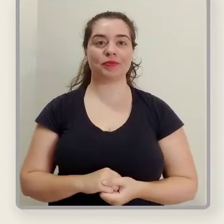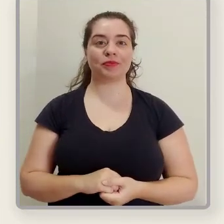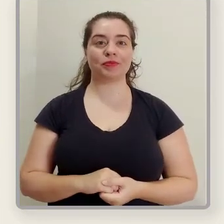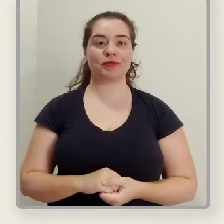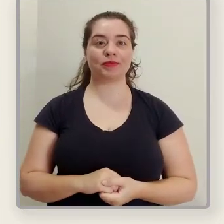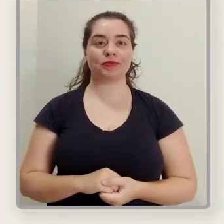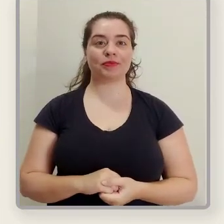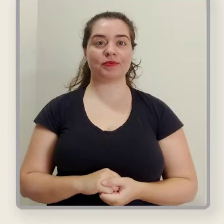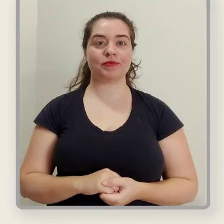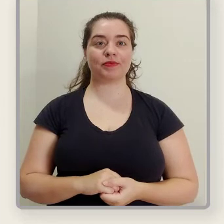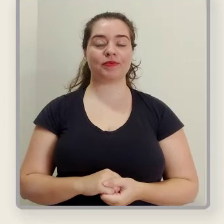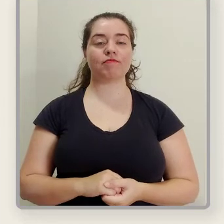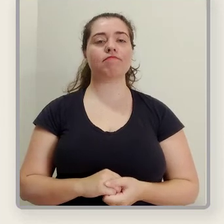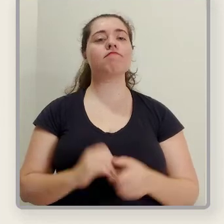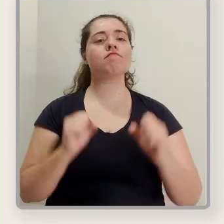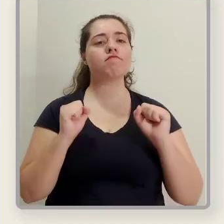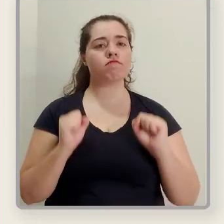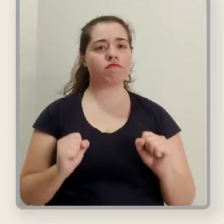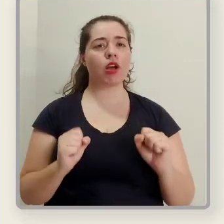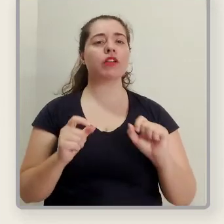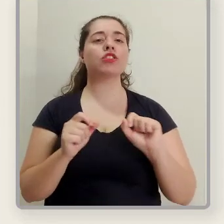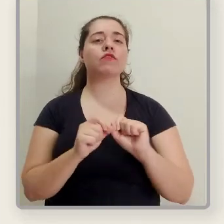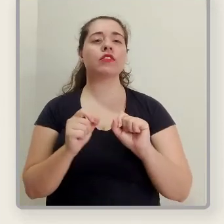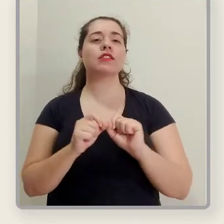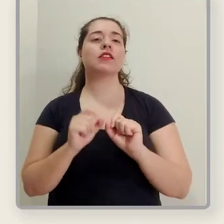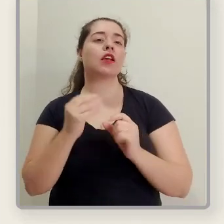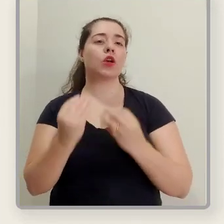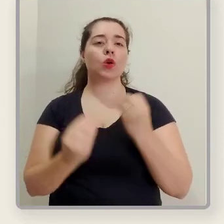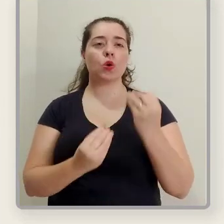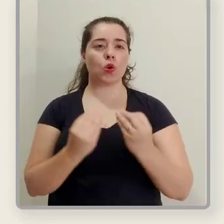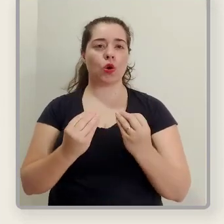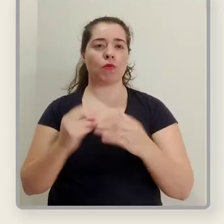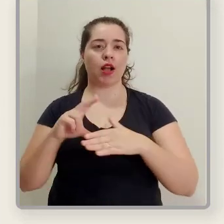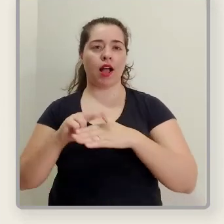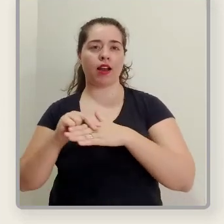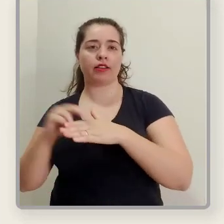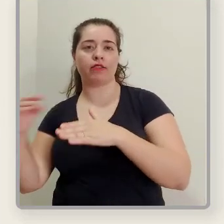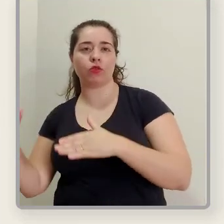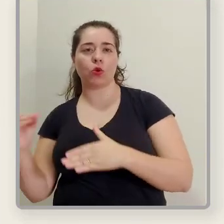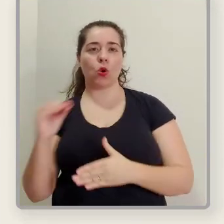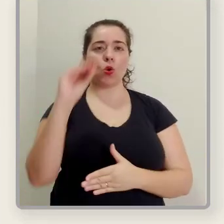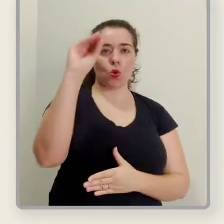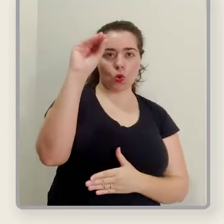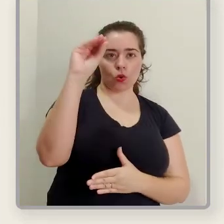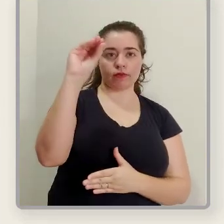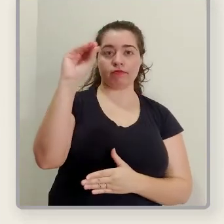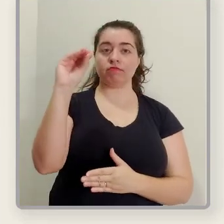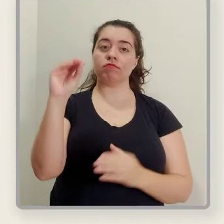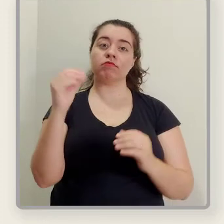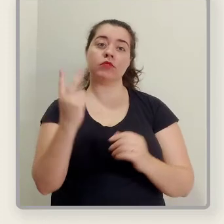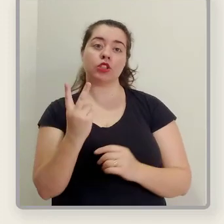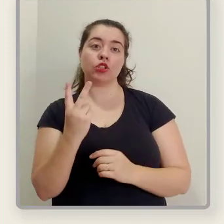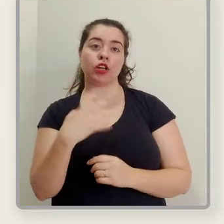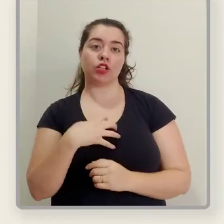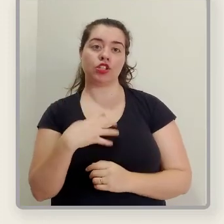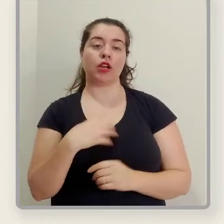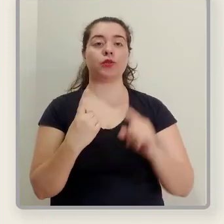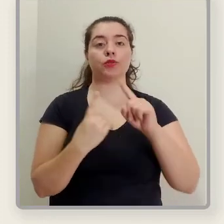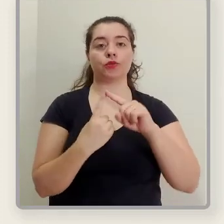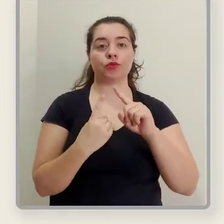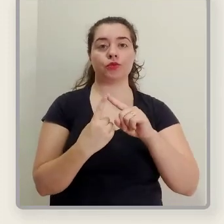Poderá fazer o upload do arquivo clicando em Escolher arquivo, neste botão,